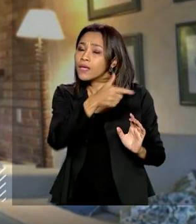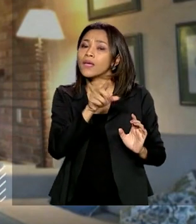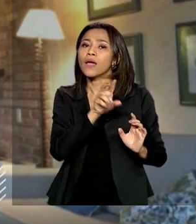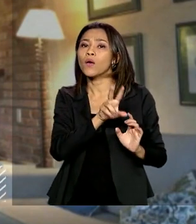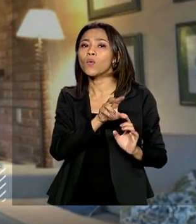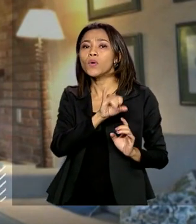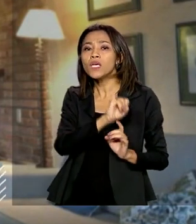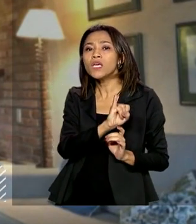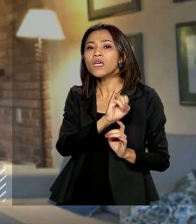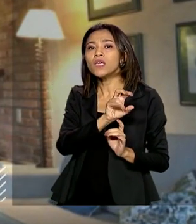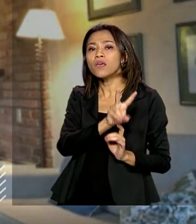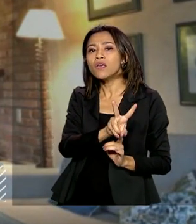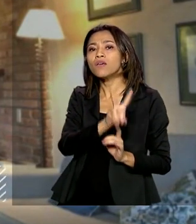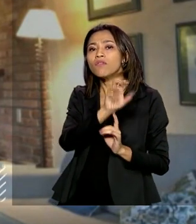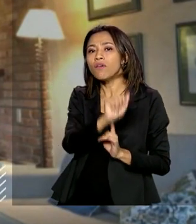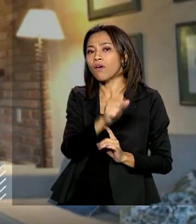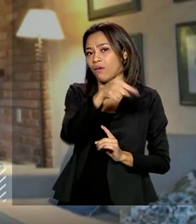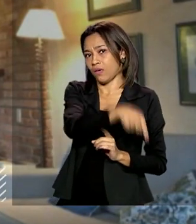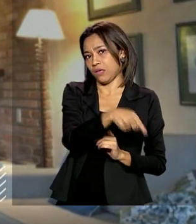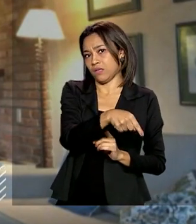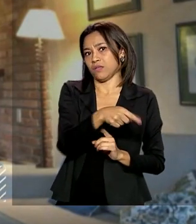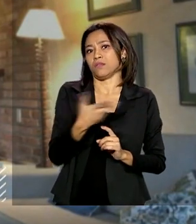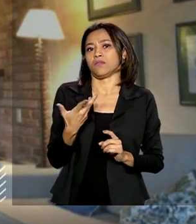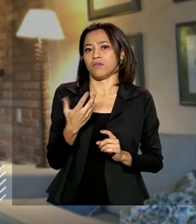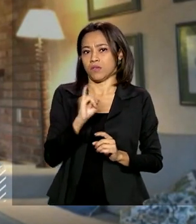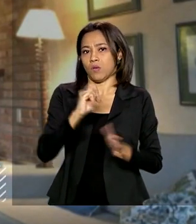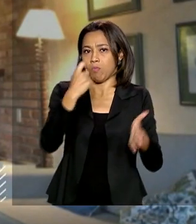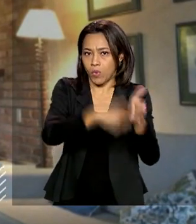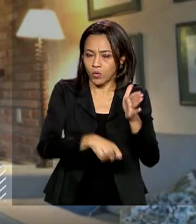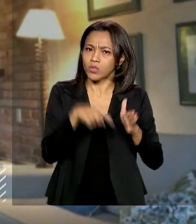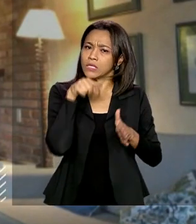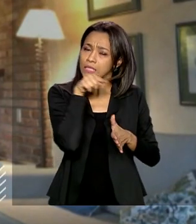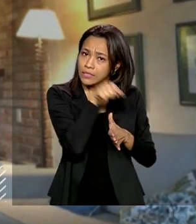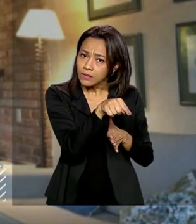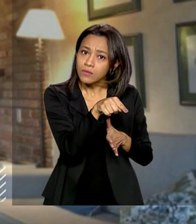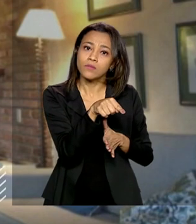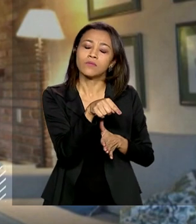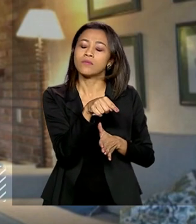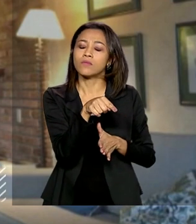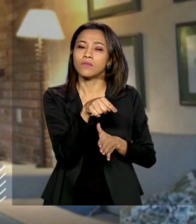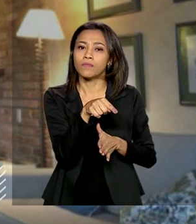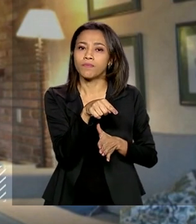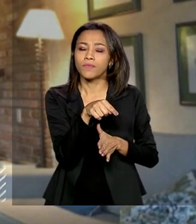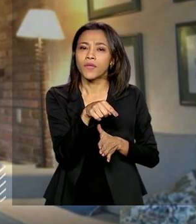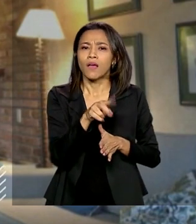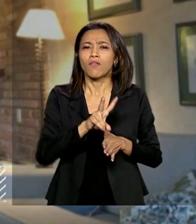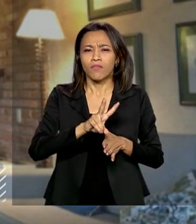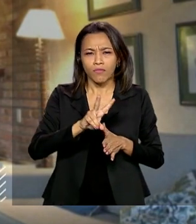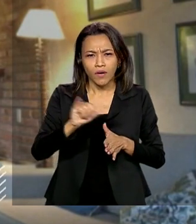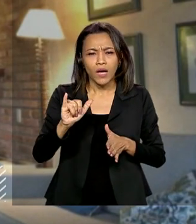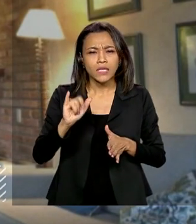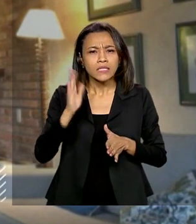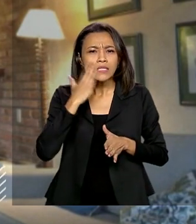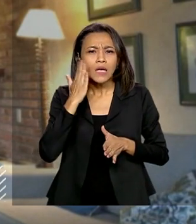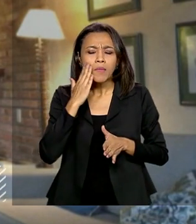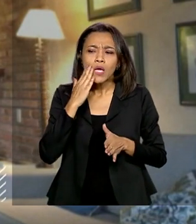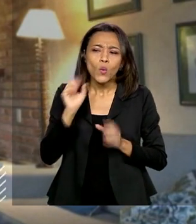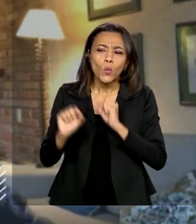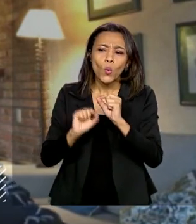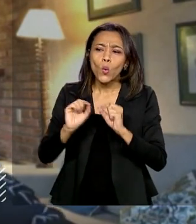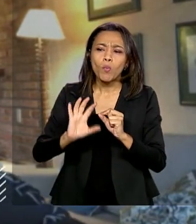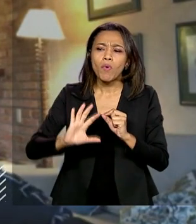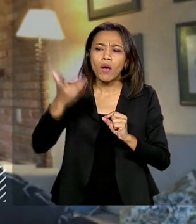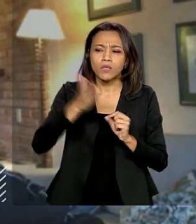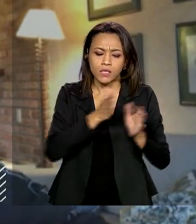agregado, que na cadeia de produção vai fazendo, efetivamente, a dedução em cada etapa.